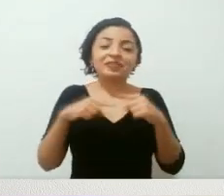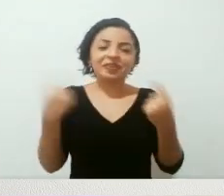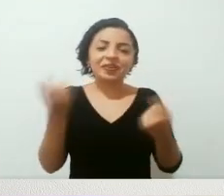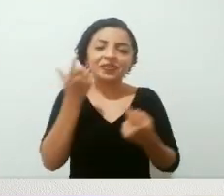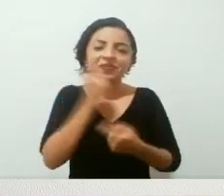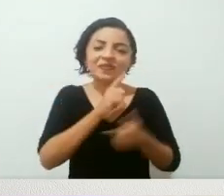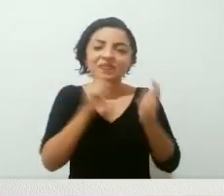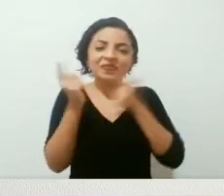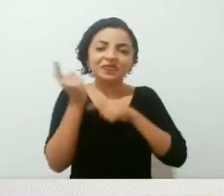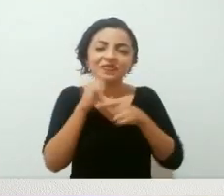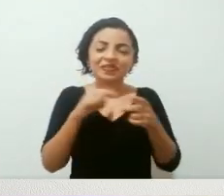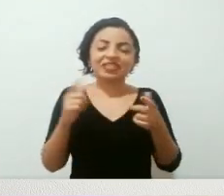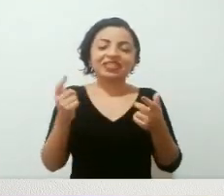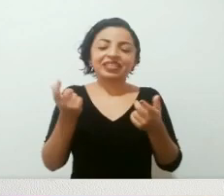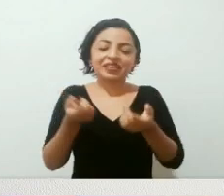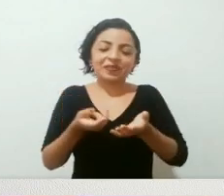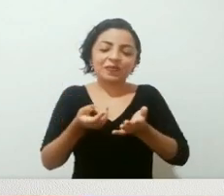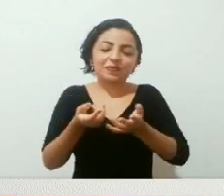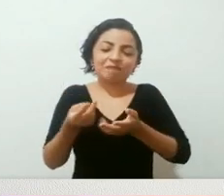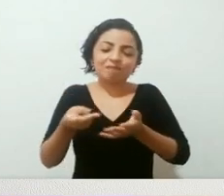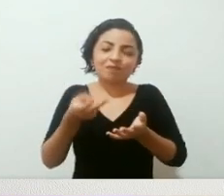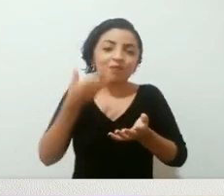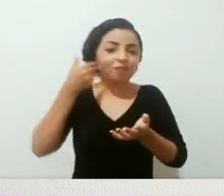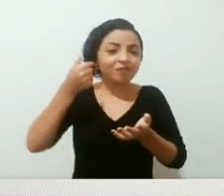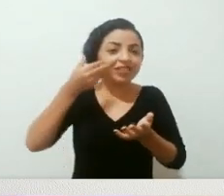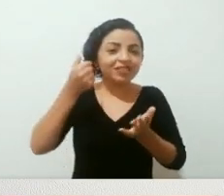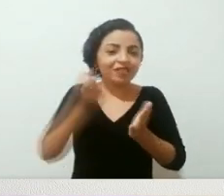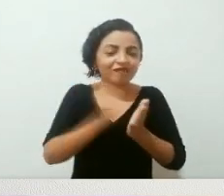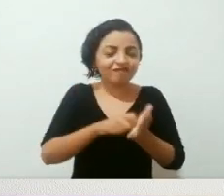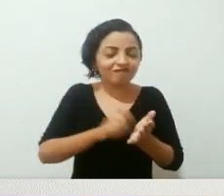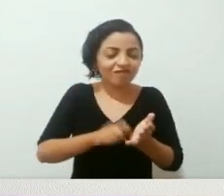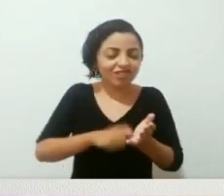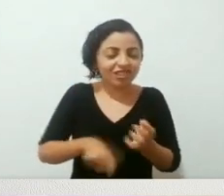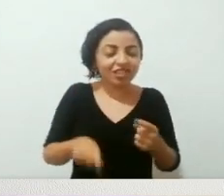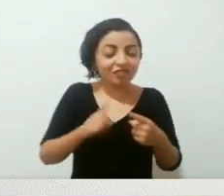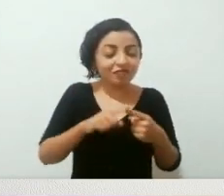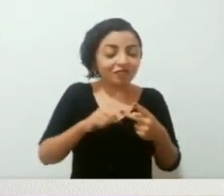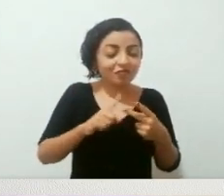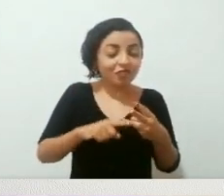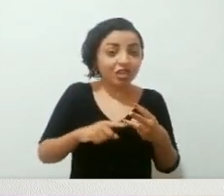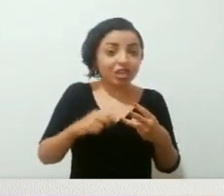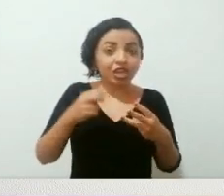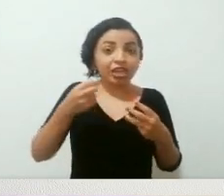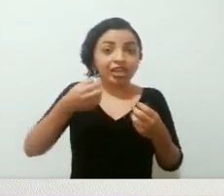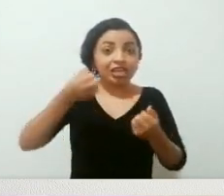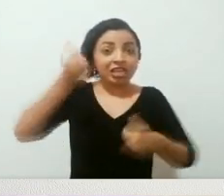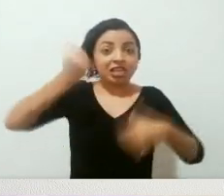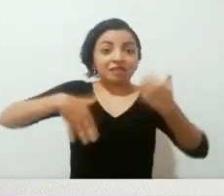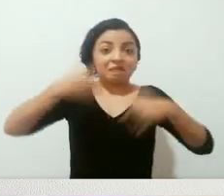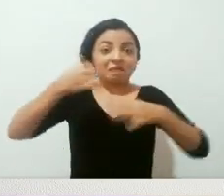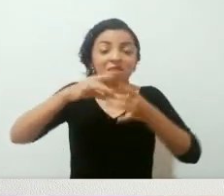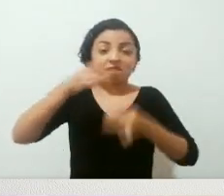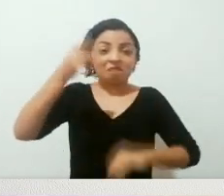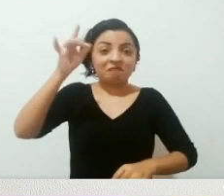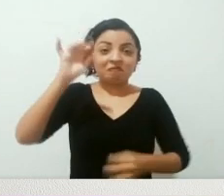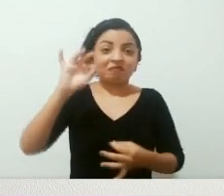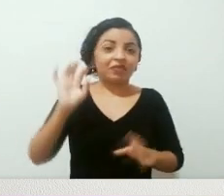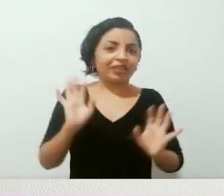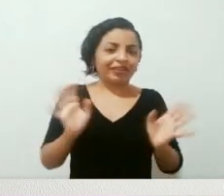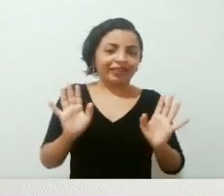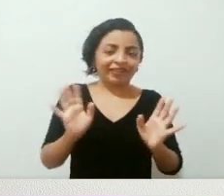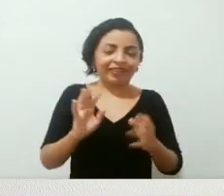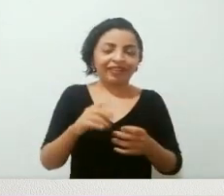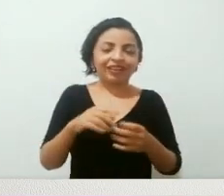algumas características, do primeiro livro, do segundo livro, do terceiro livro, sem contar nenhum spoiler, tem sido um